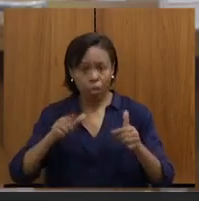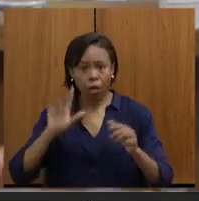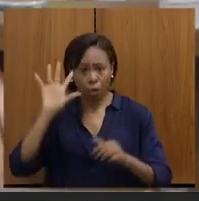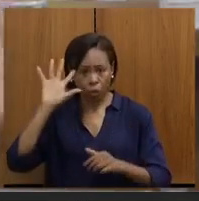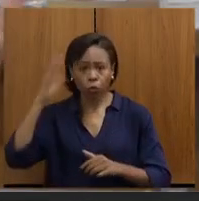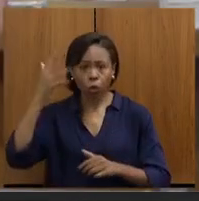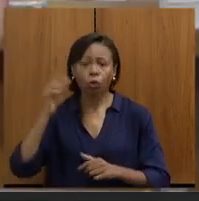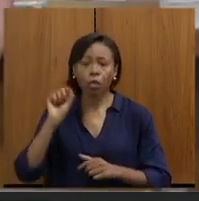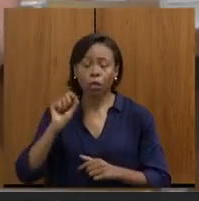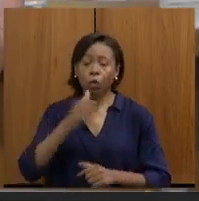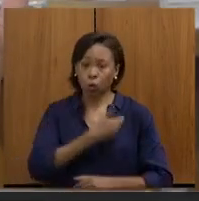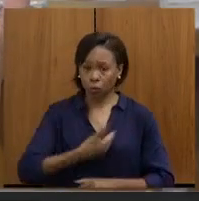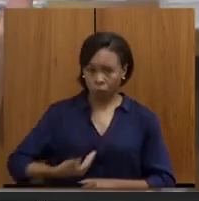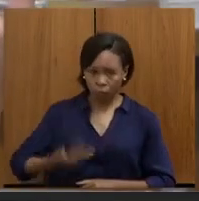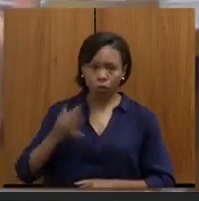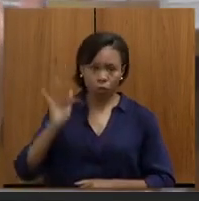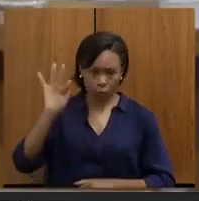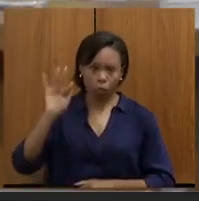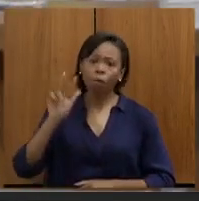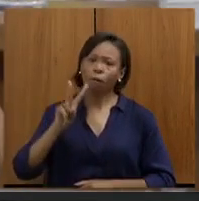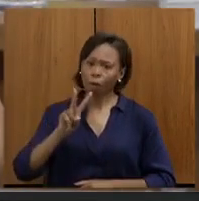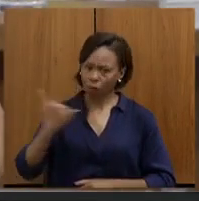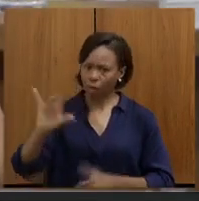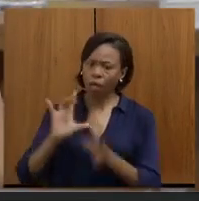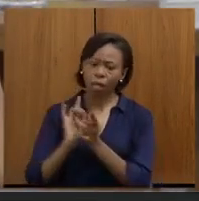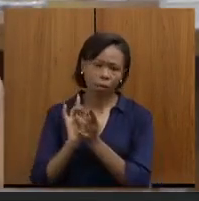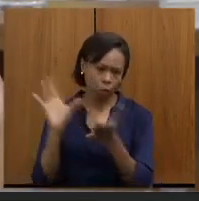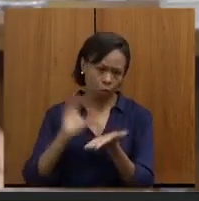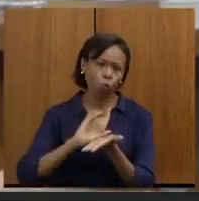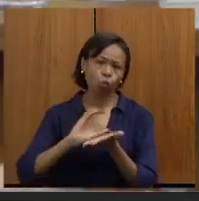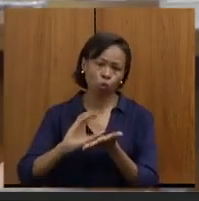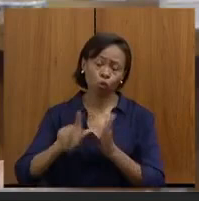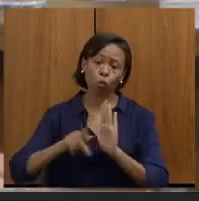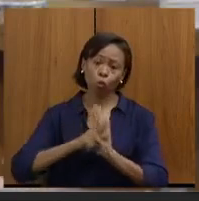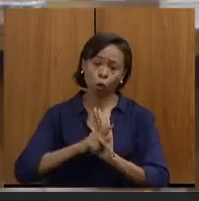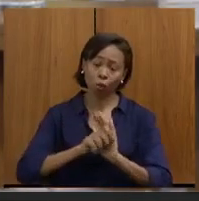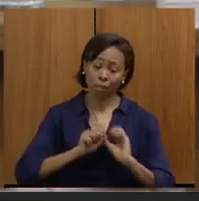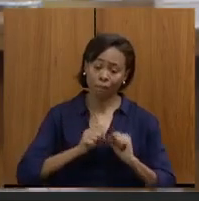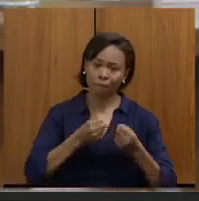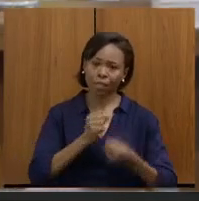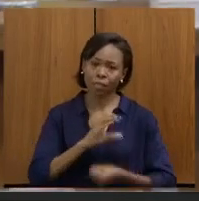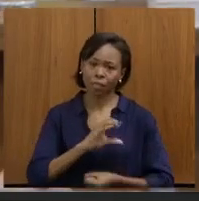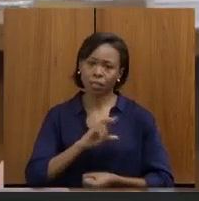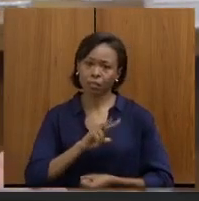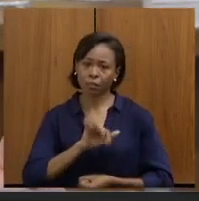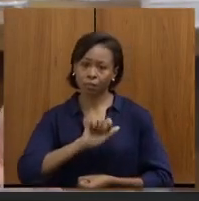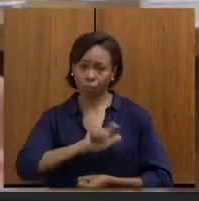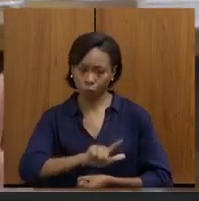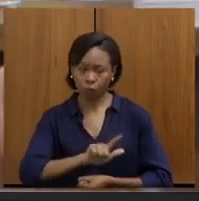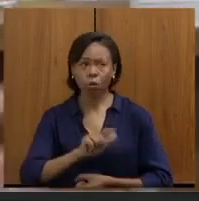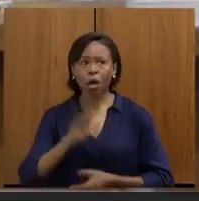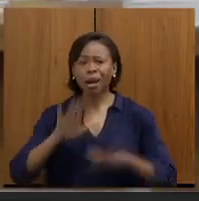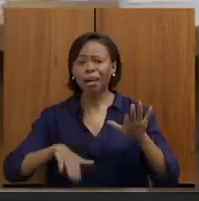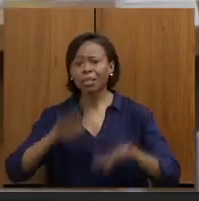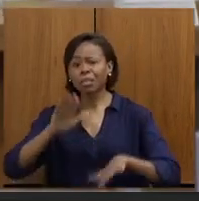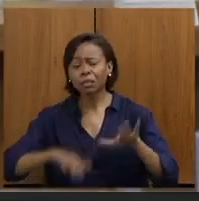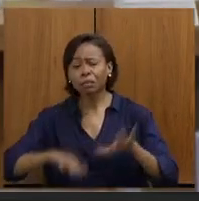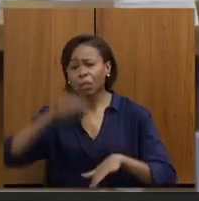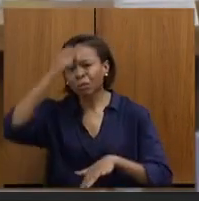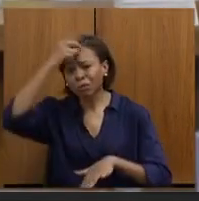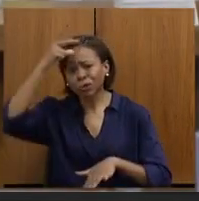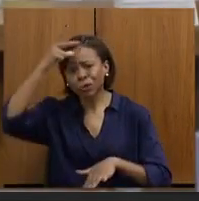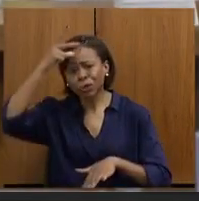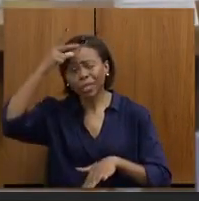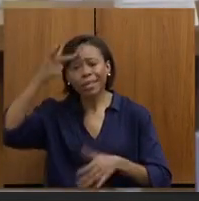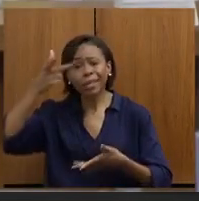governo federal vai liberar esses recursos da defesa civil. E aí, o que a gente sente? As prefeituras têm muita dificuldade, às vezes, empreendem um formulário